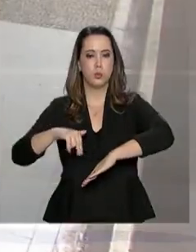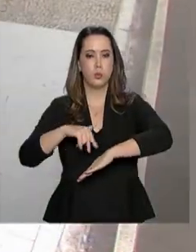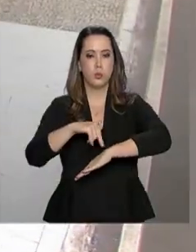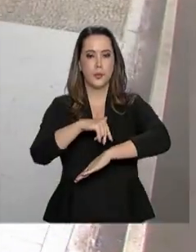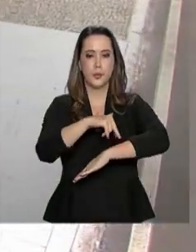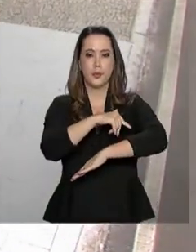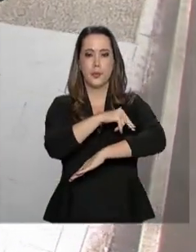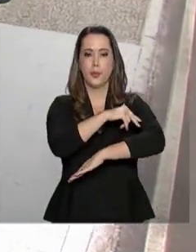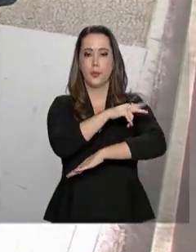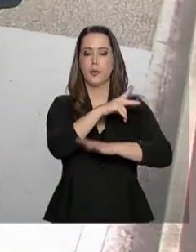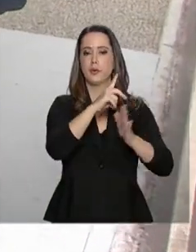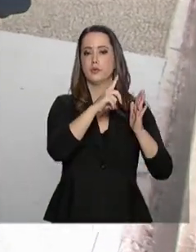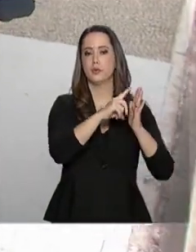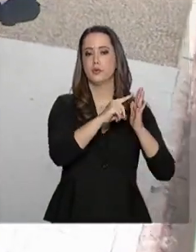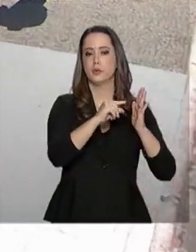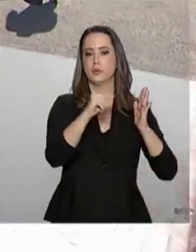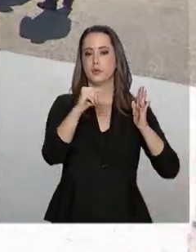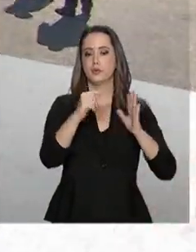Palácio do Planalto.